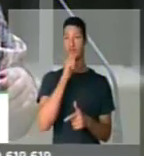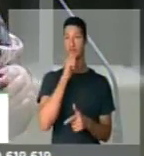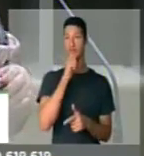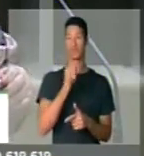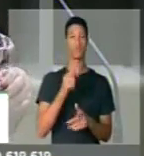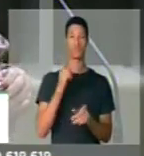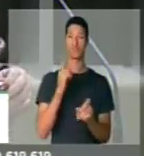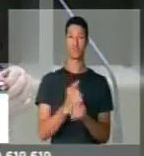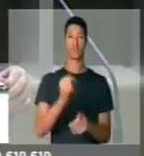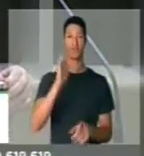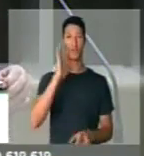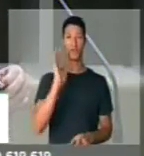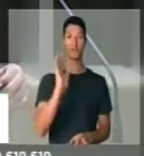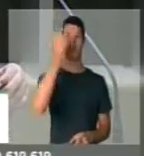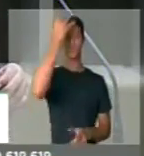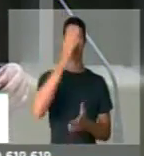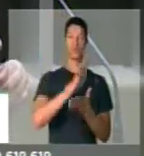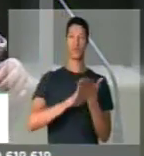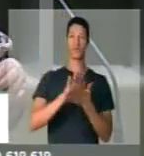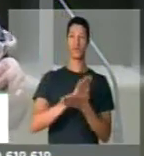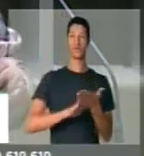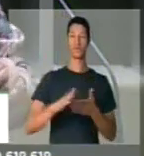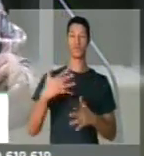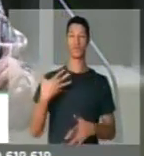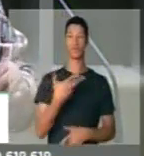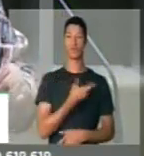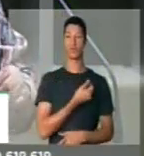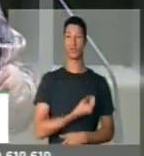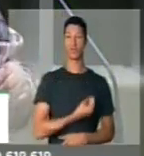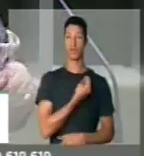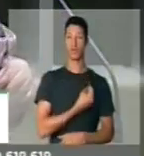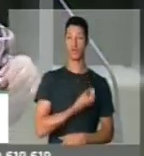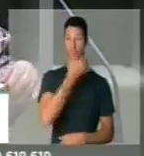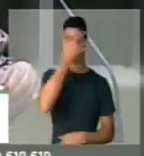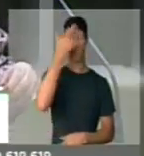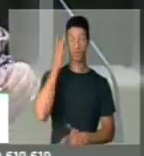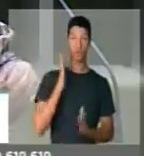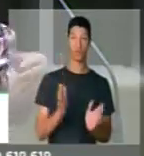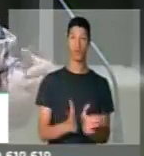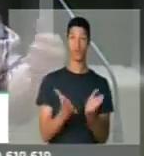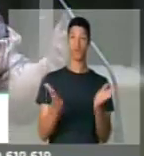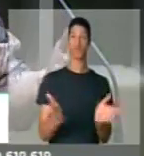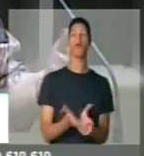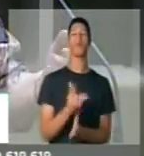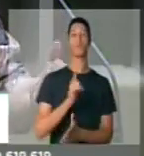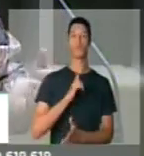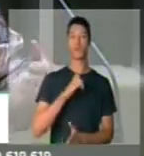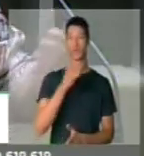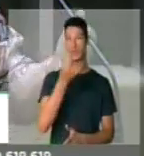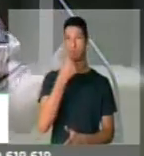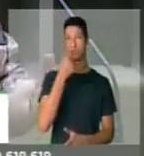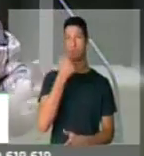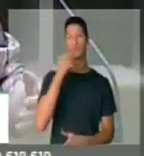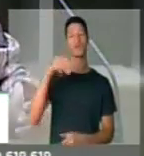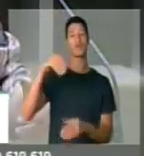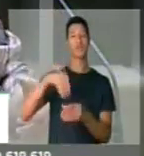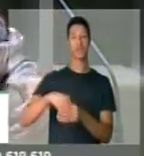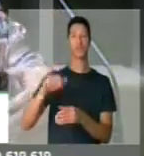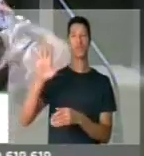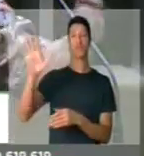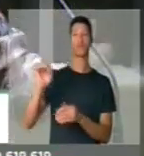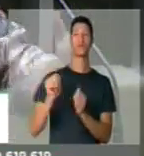encontra uma solução para salvar vidas de pessoas pobres. Existe esse medicamento no mercado